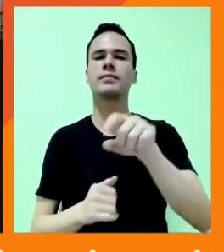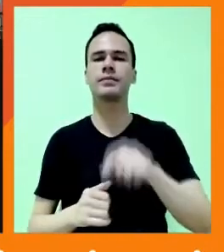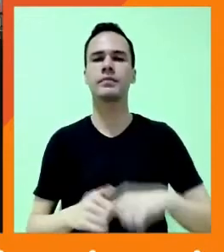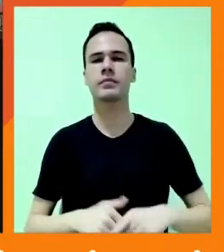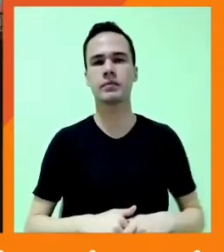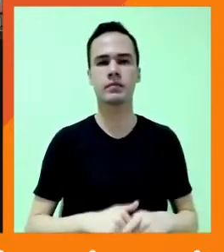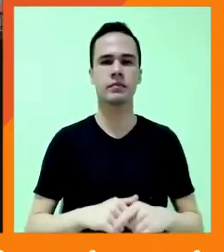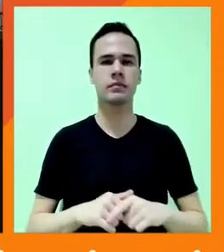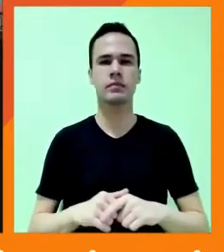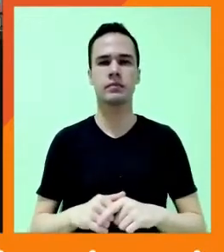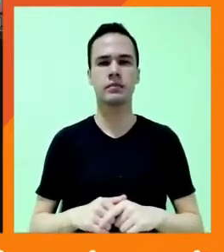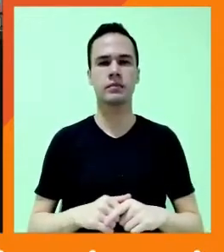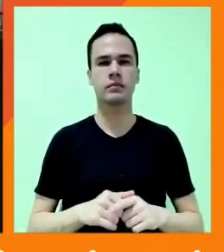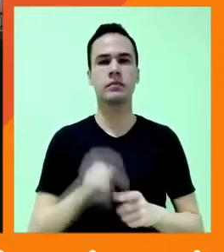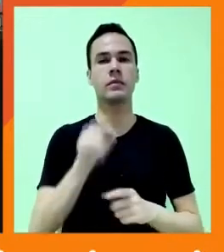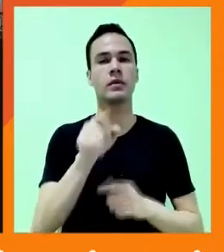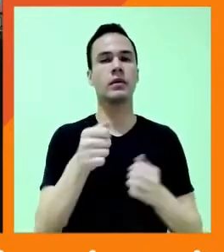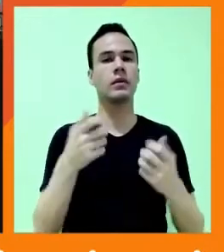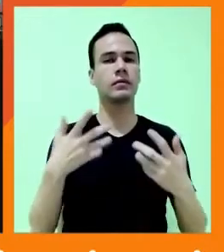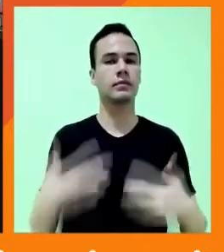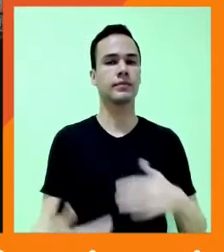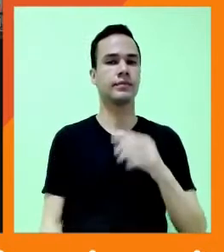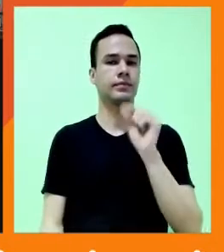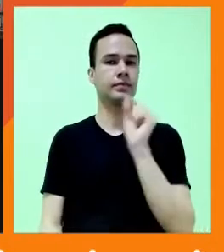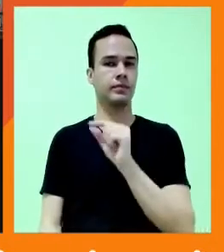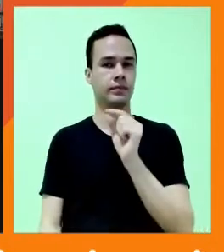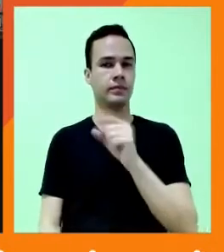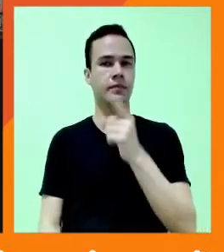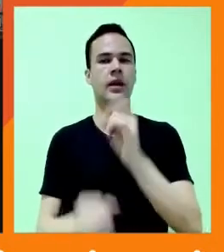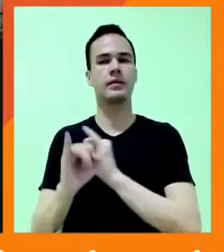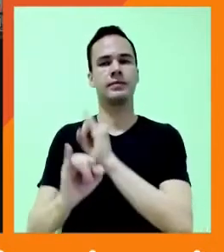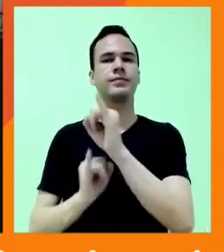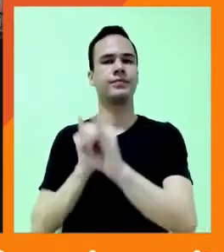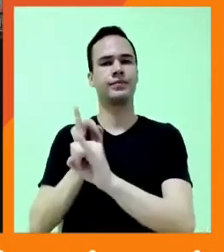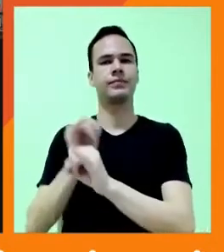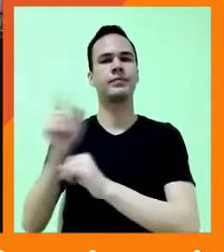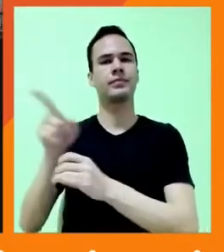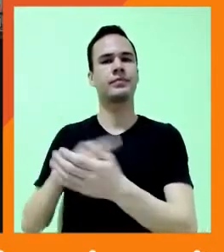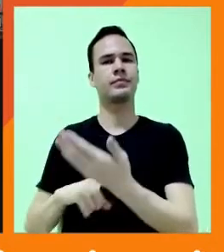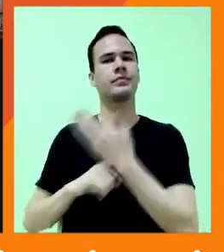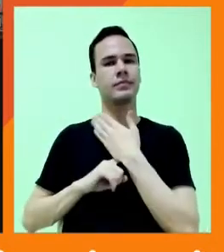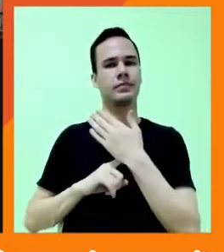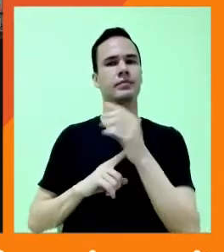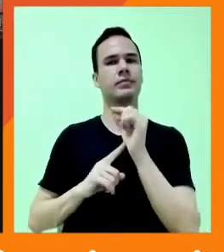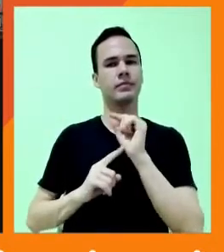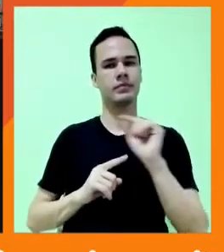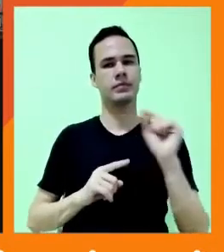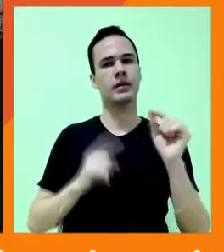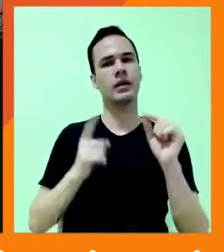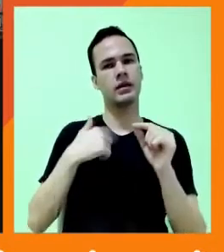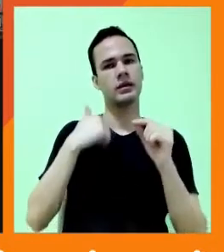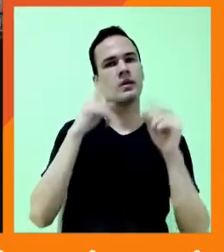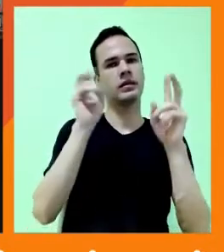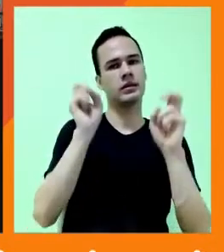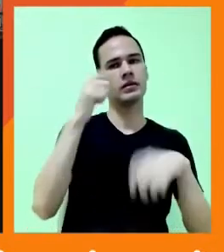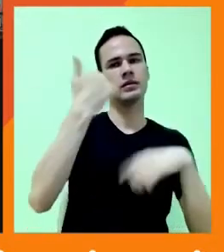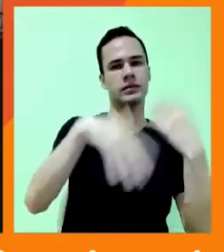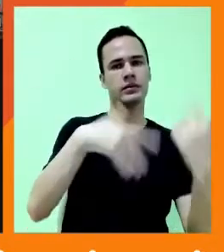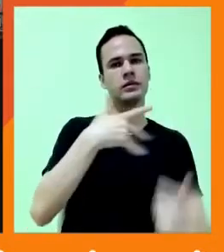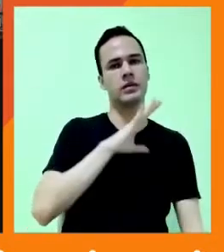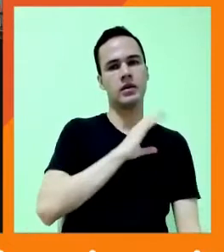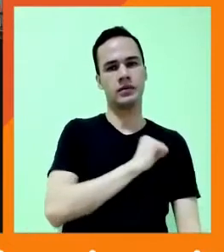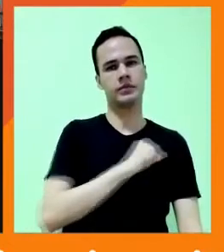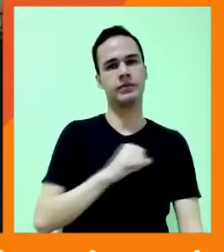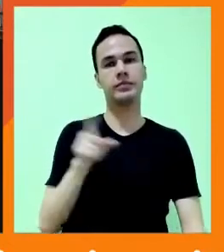o que é vocês diriam? Foi graças à internet que eu passei a falar de um assunto que eu tanto amo. E foi graças à